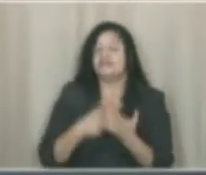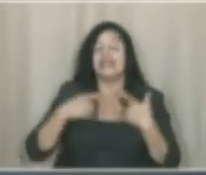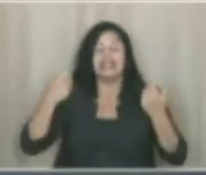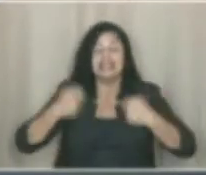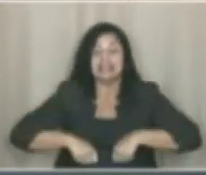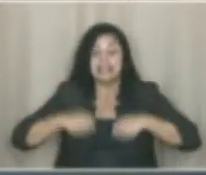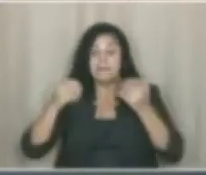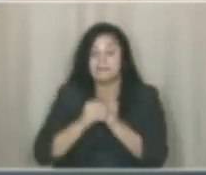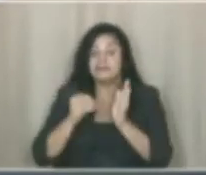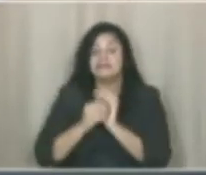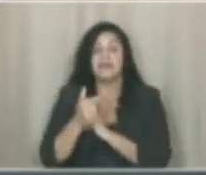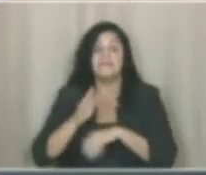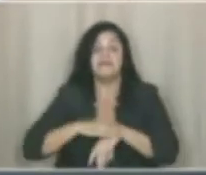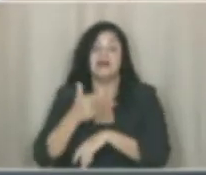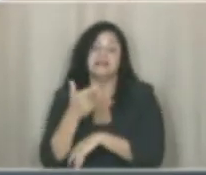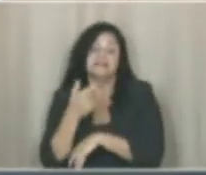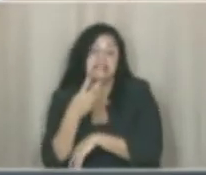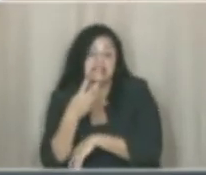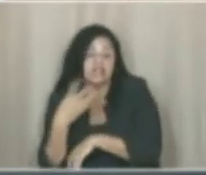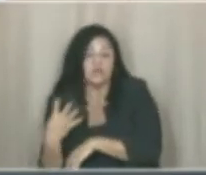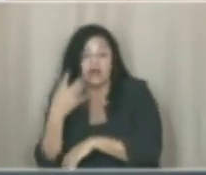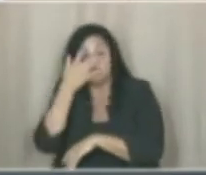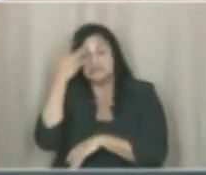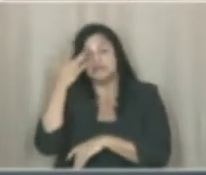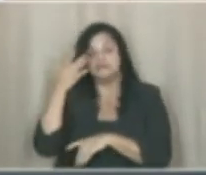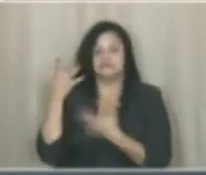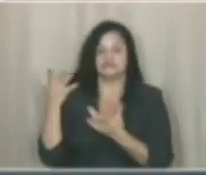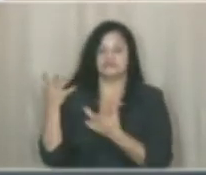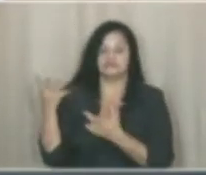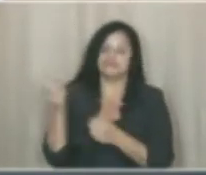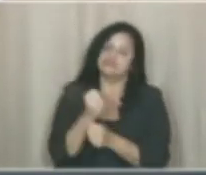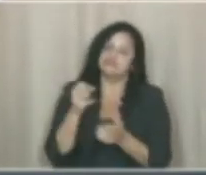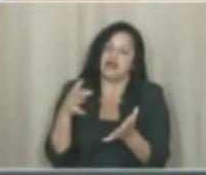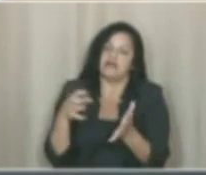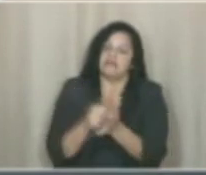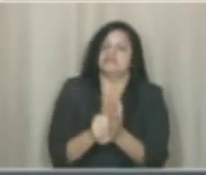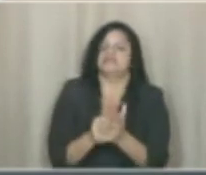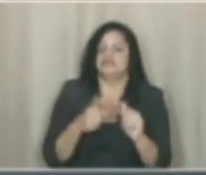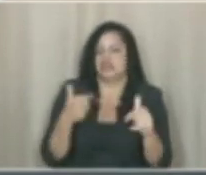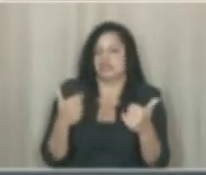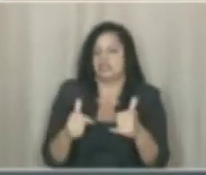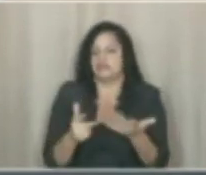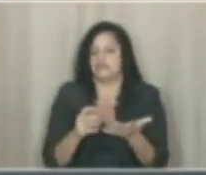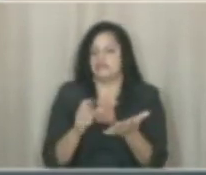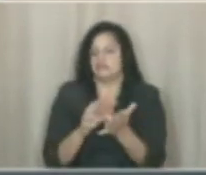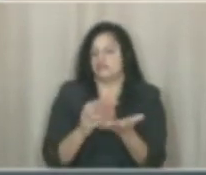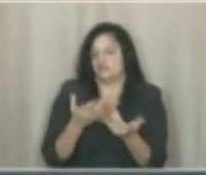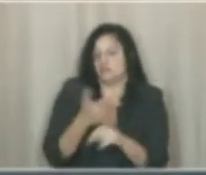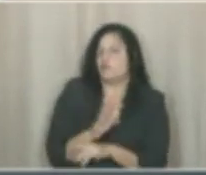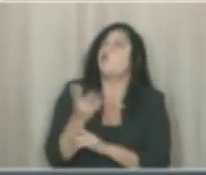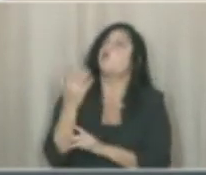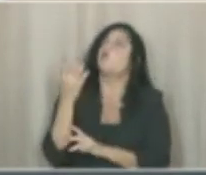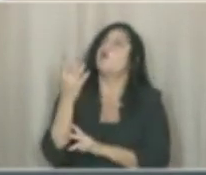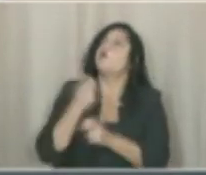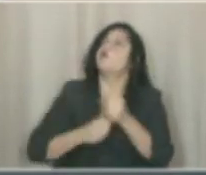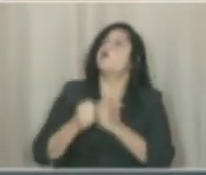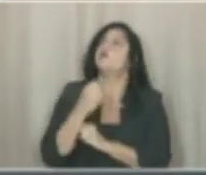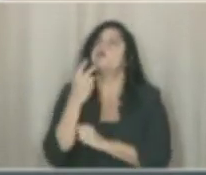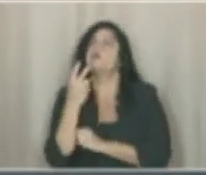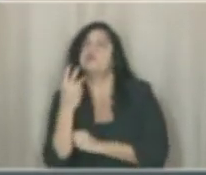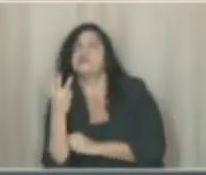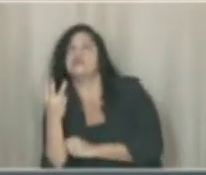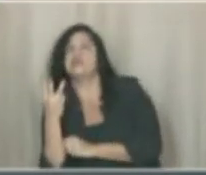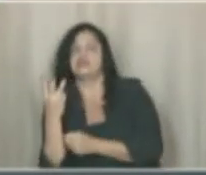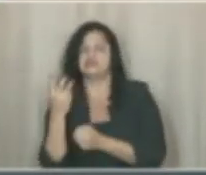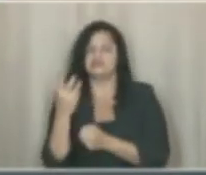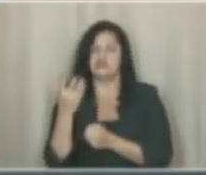profissionais de veterinária precisando ser nomeados. E nos últimos anos, nomearam três profissionais, nomearam